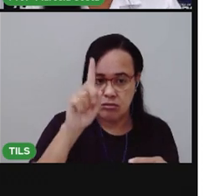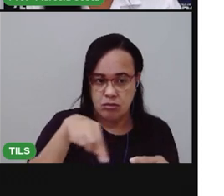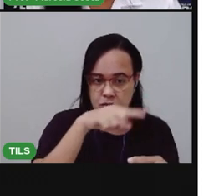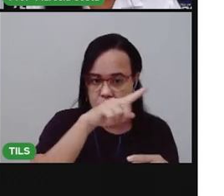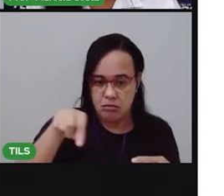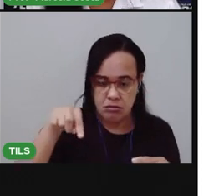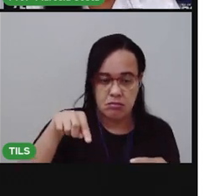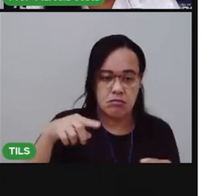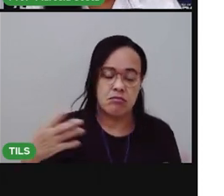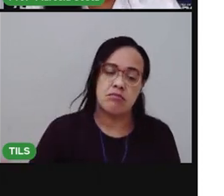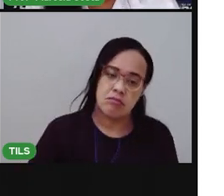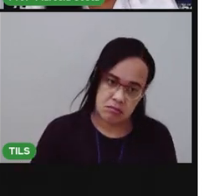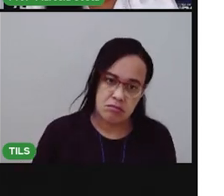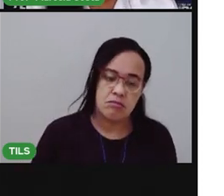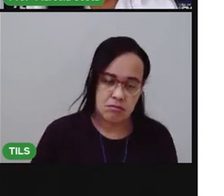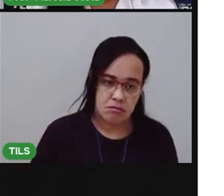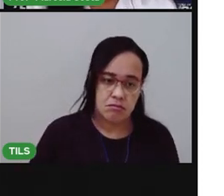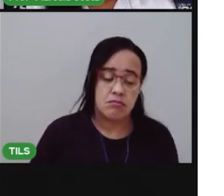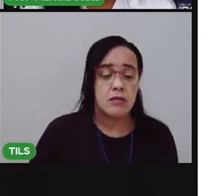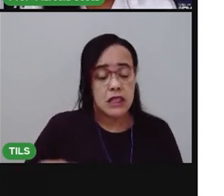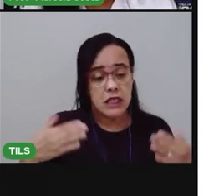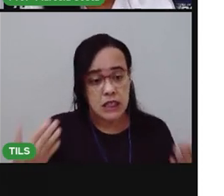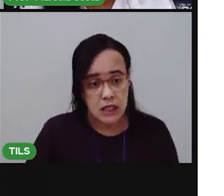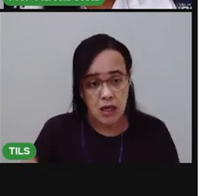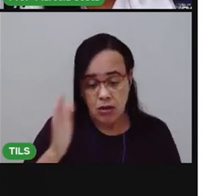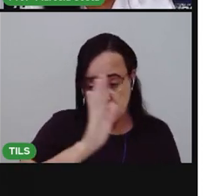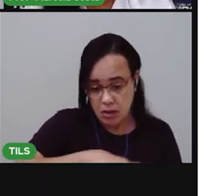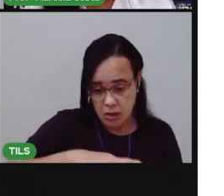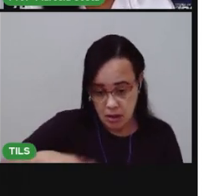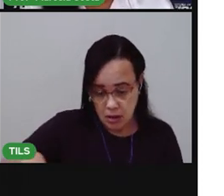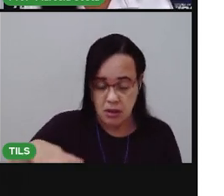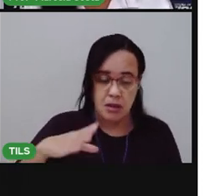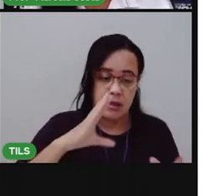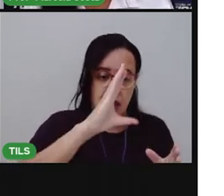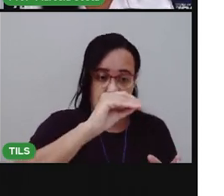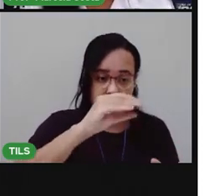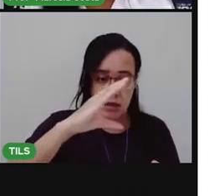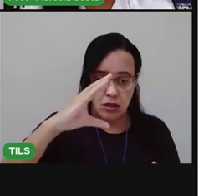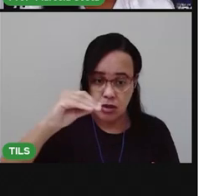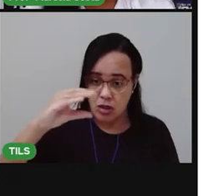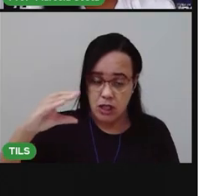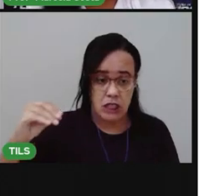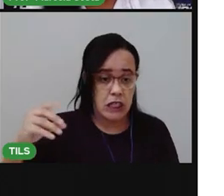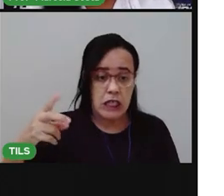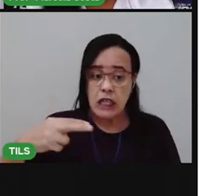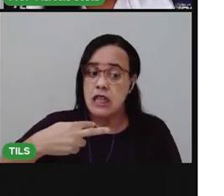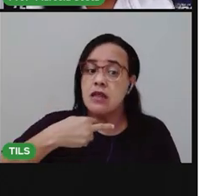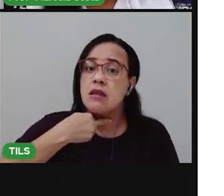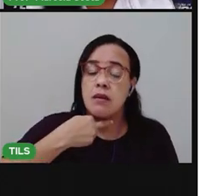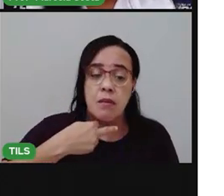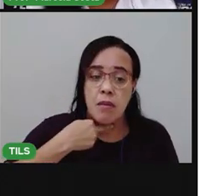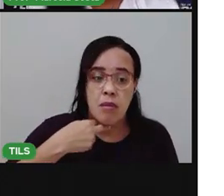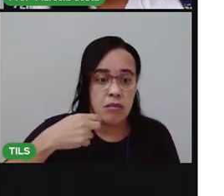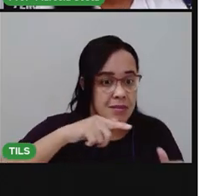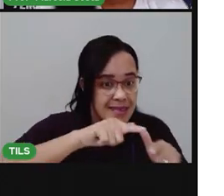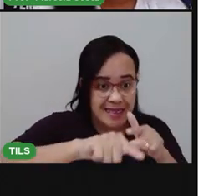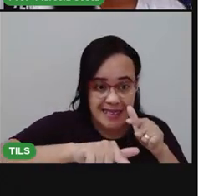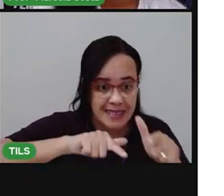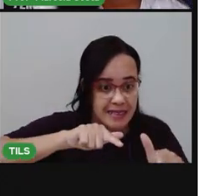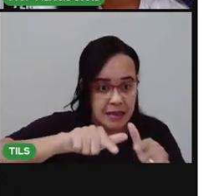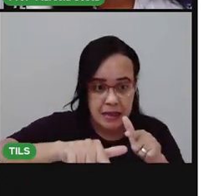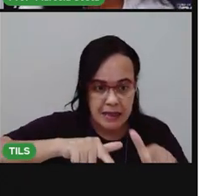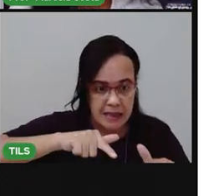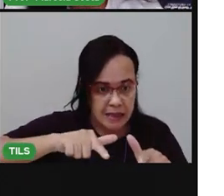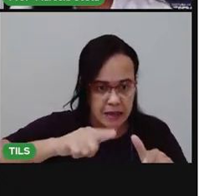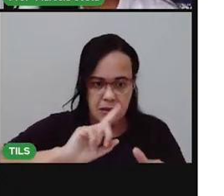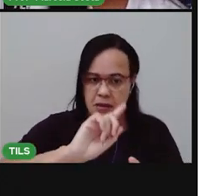As crianças e adolescentes. Elas não podem trabalhar. Porque é um crime contra a infância. Talvez